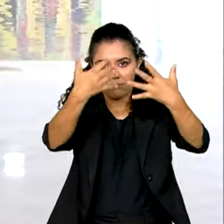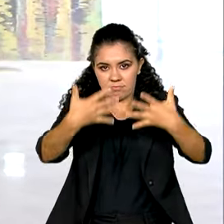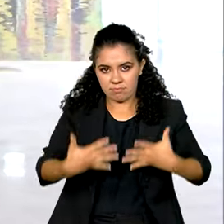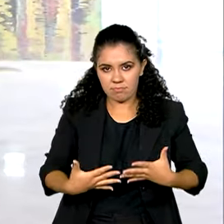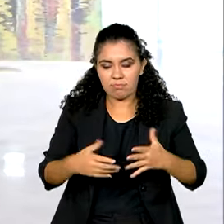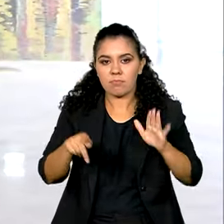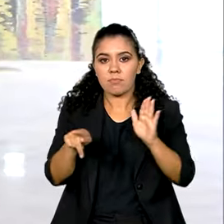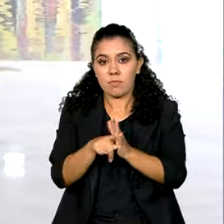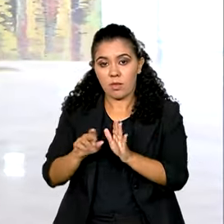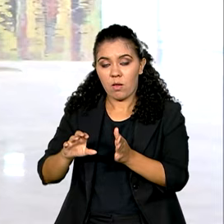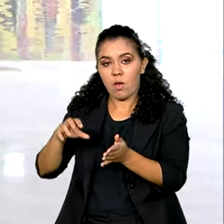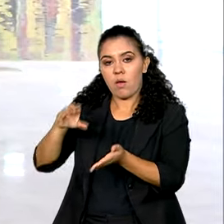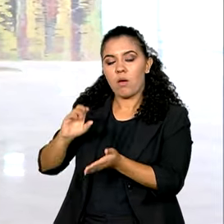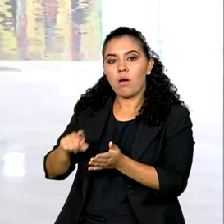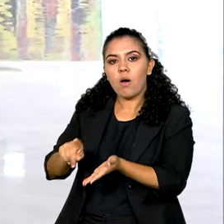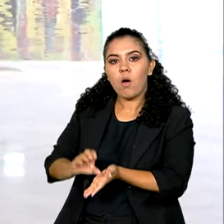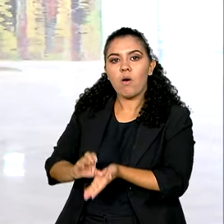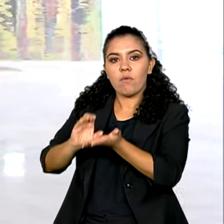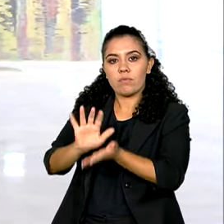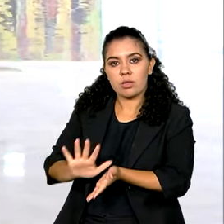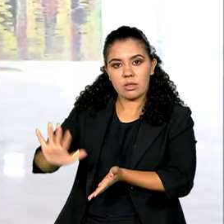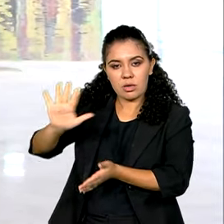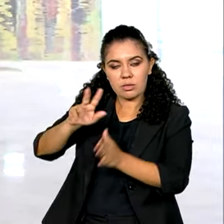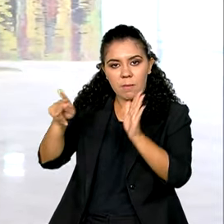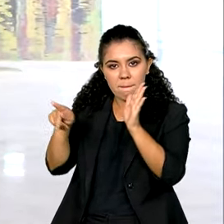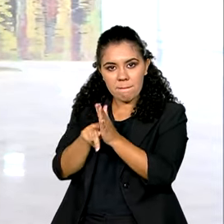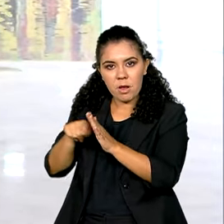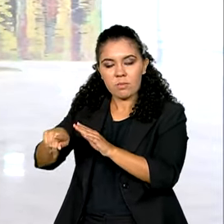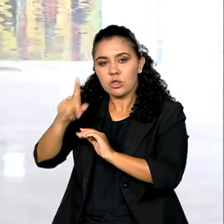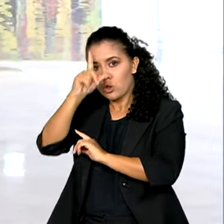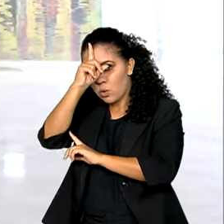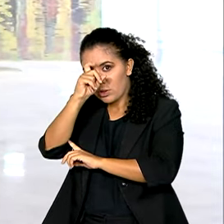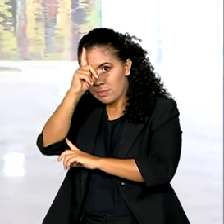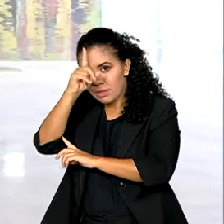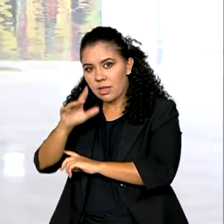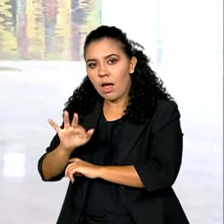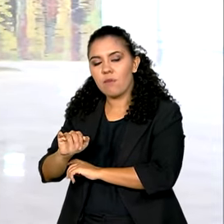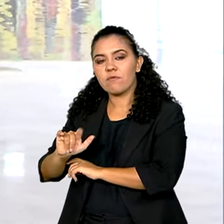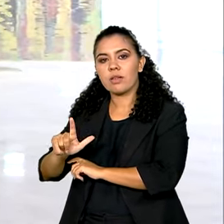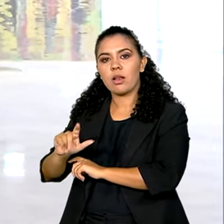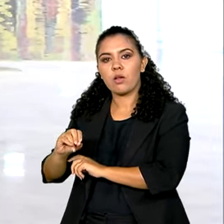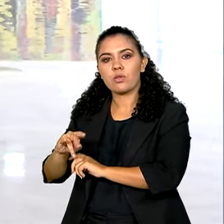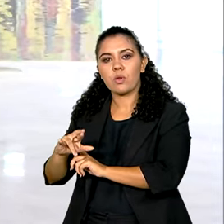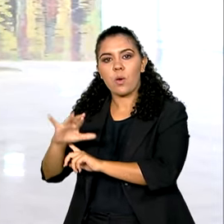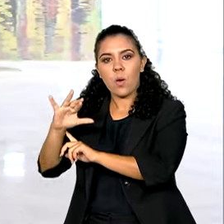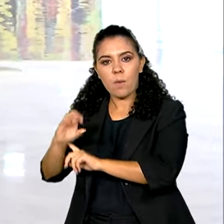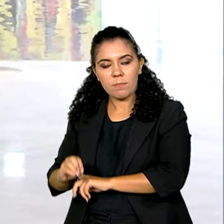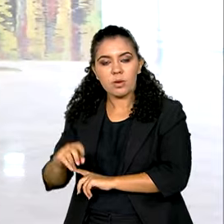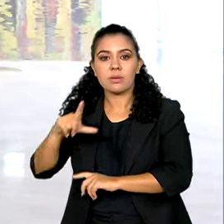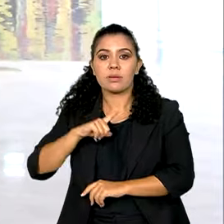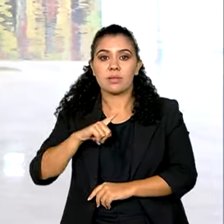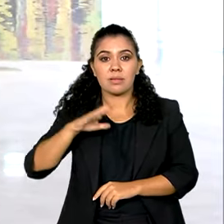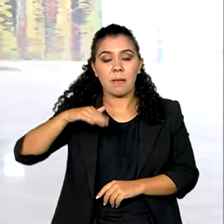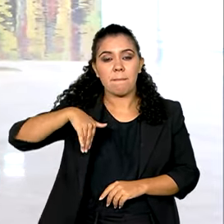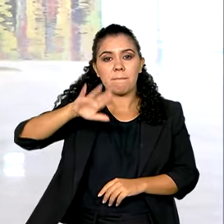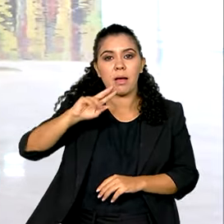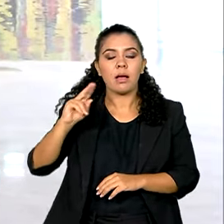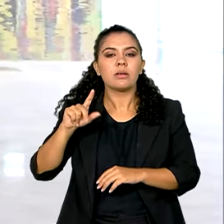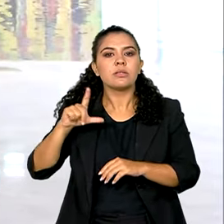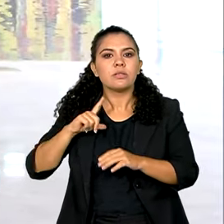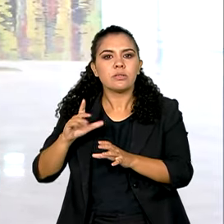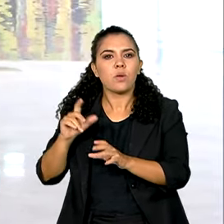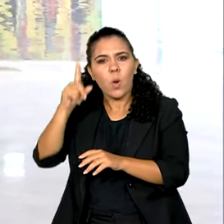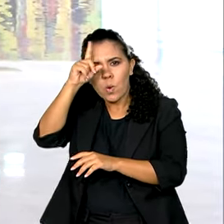das Santas Casas e Hospitais Filantrópicos, atualmente existem mais de 2.100 hospitais sem fins lucrativos no Brasil,